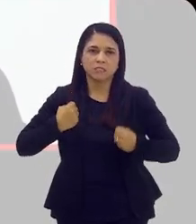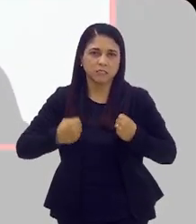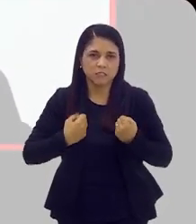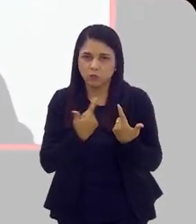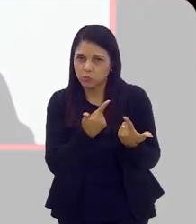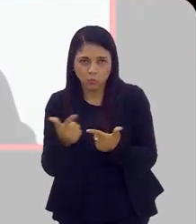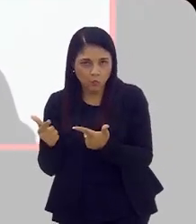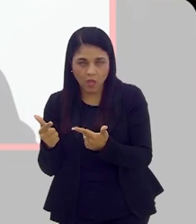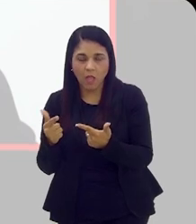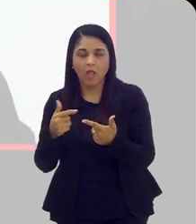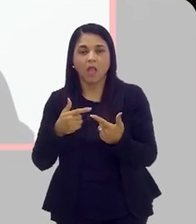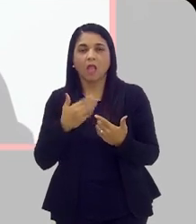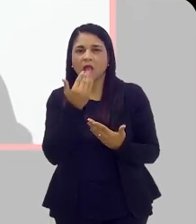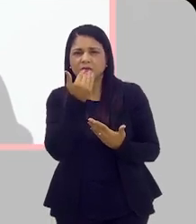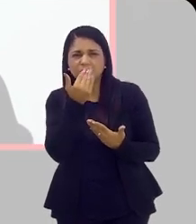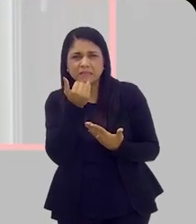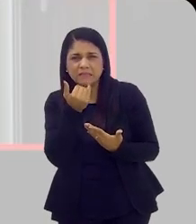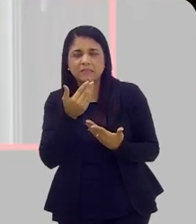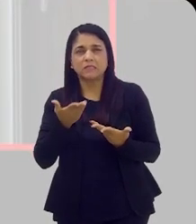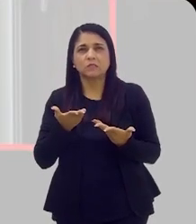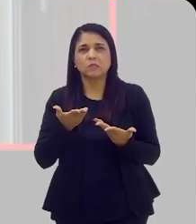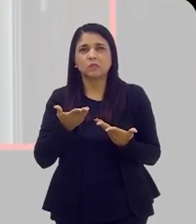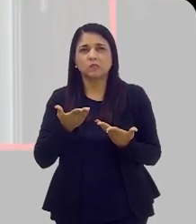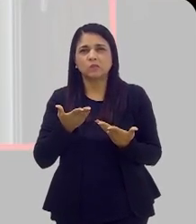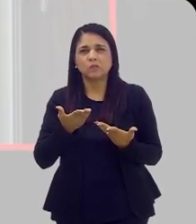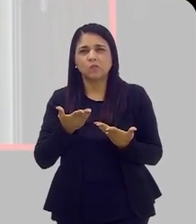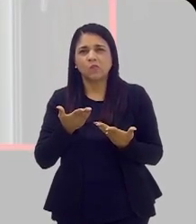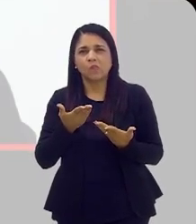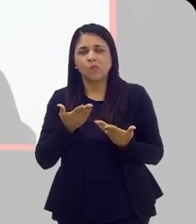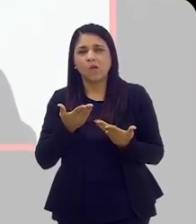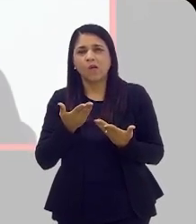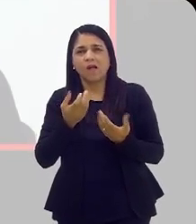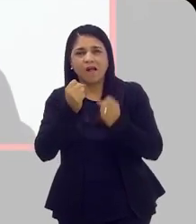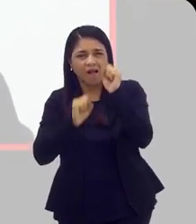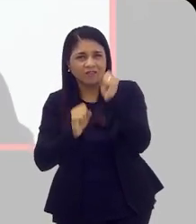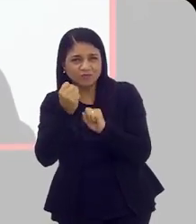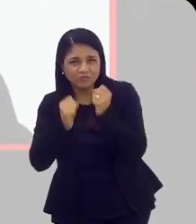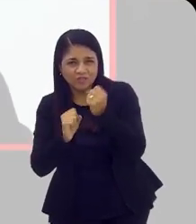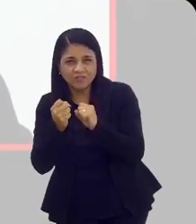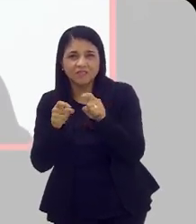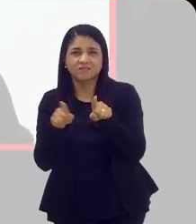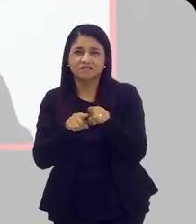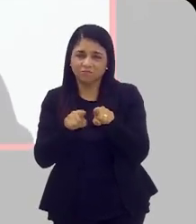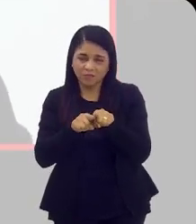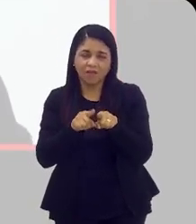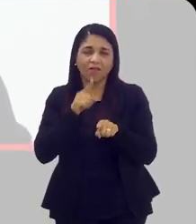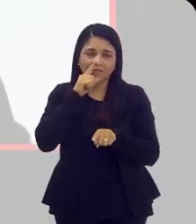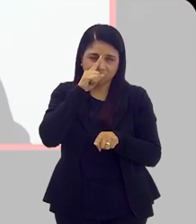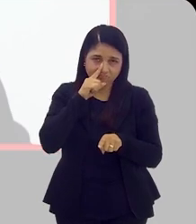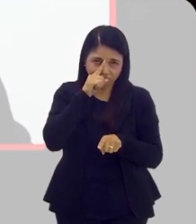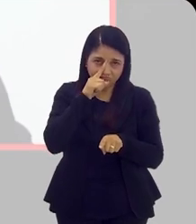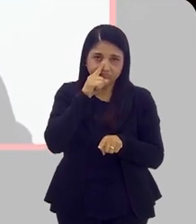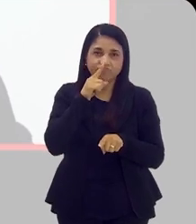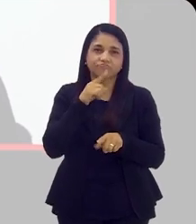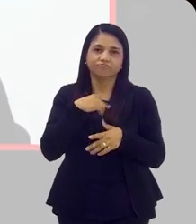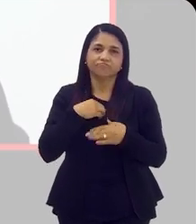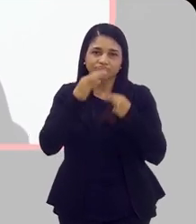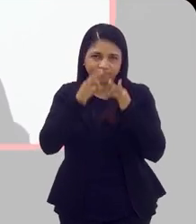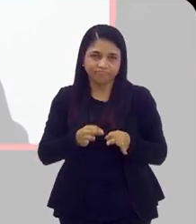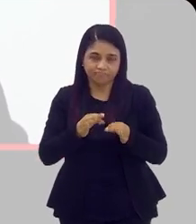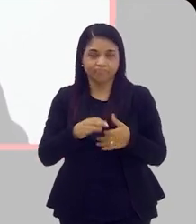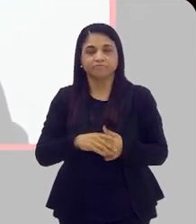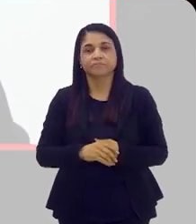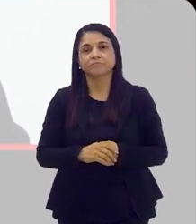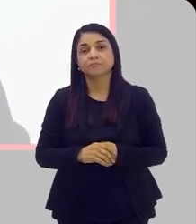desbalanceada, muita carne, muito alimento industrializado também são fatores de risco bem